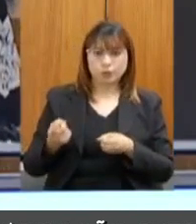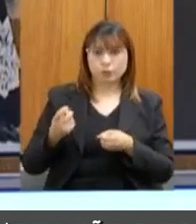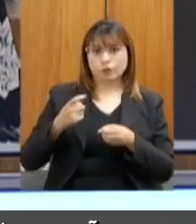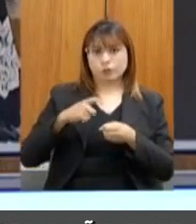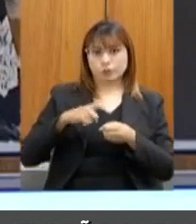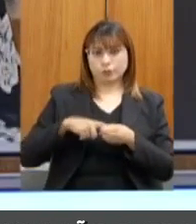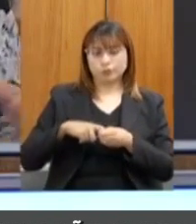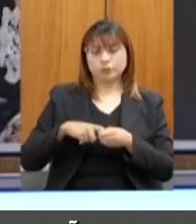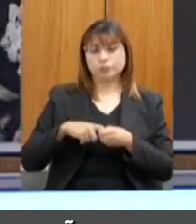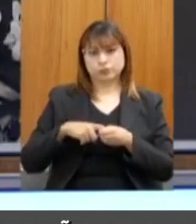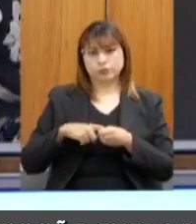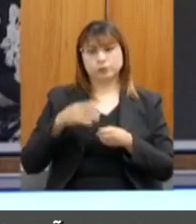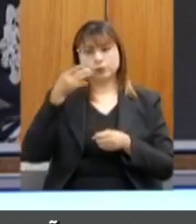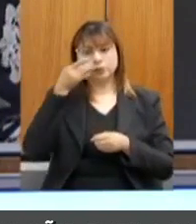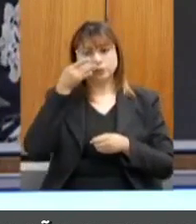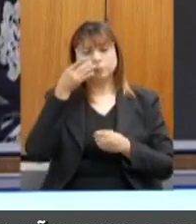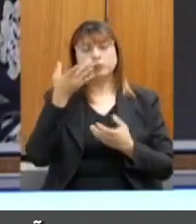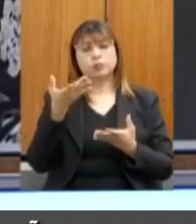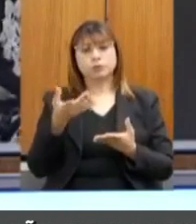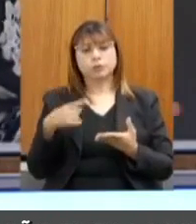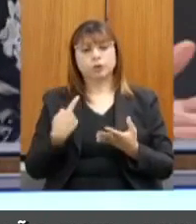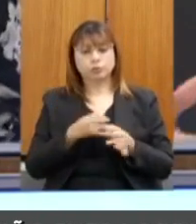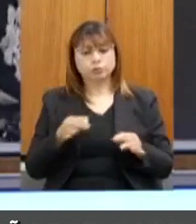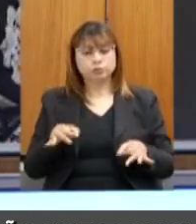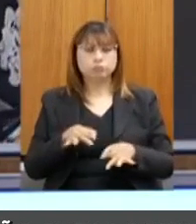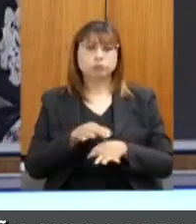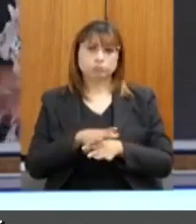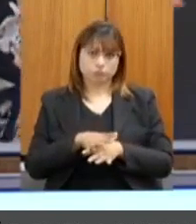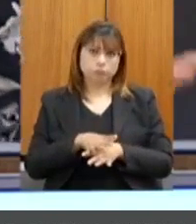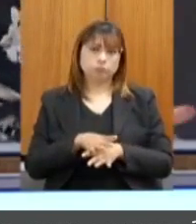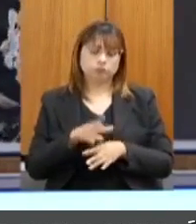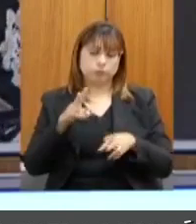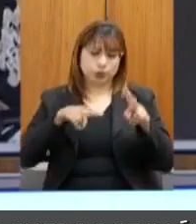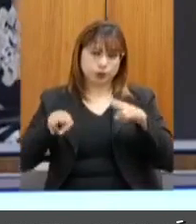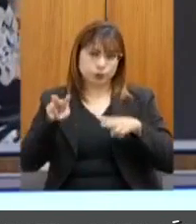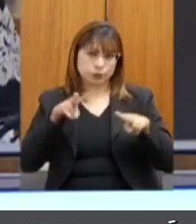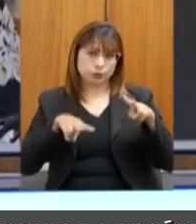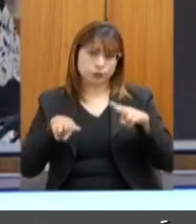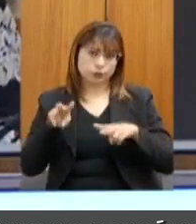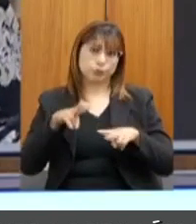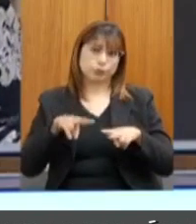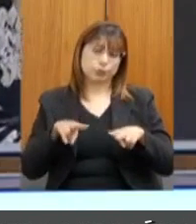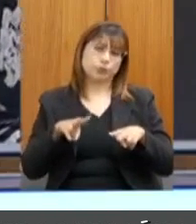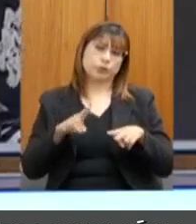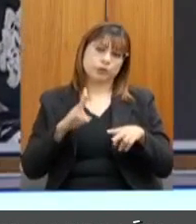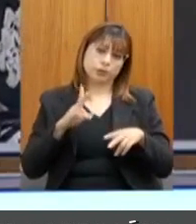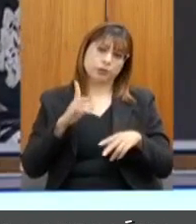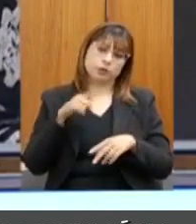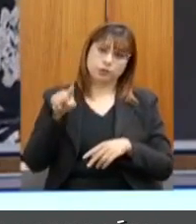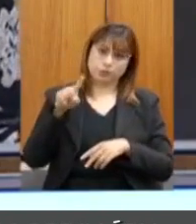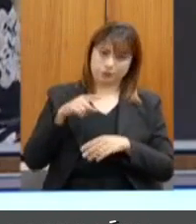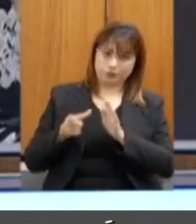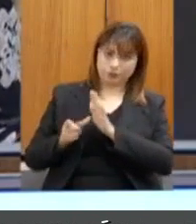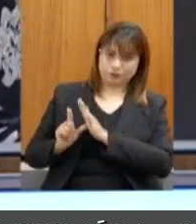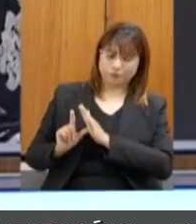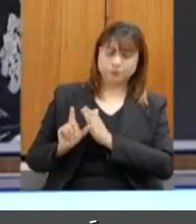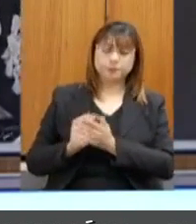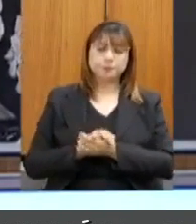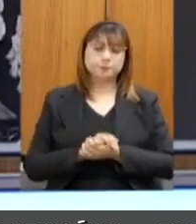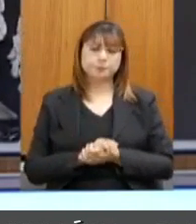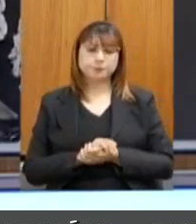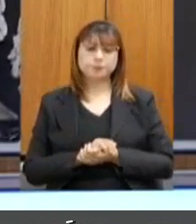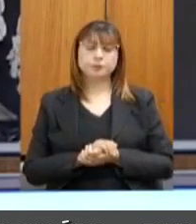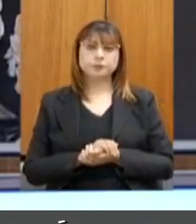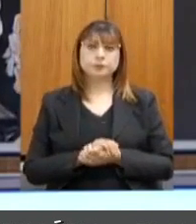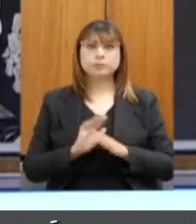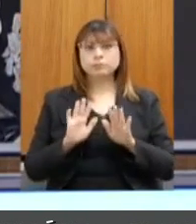estarmos aptos a fazer todas essas vistorias que, naquele momento, não estavam permitidas. Mas,